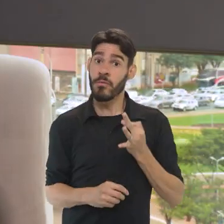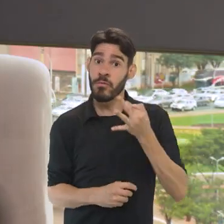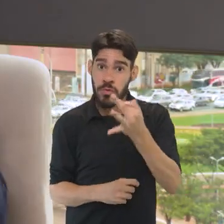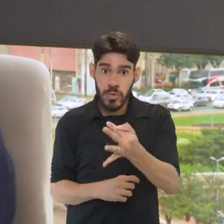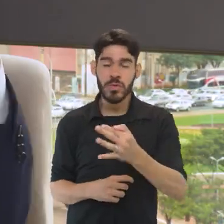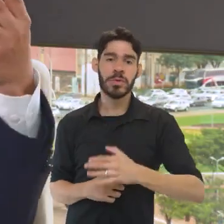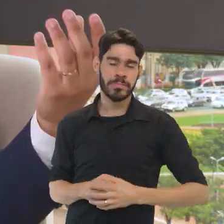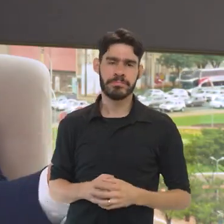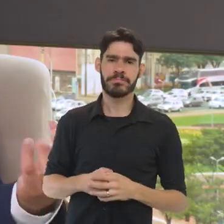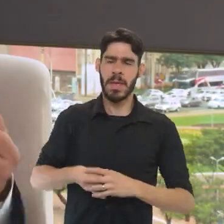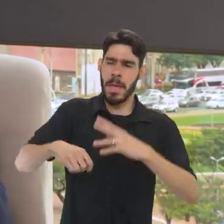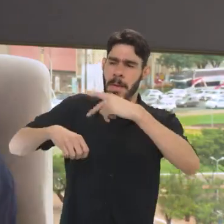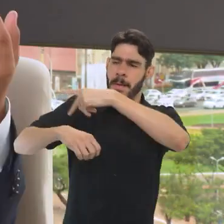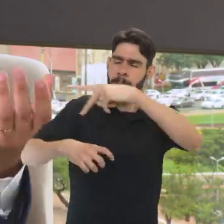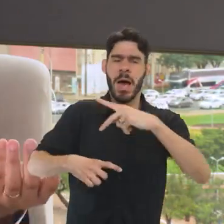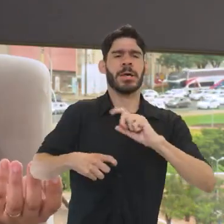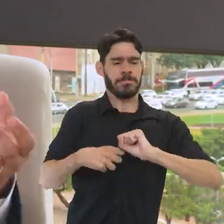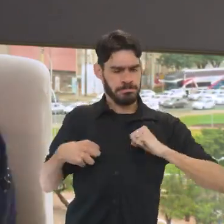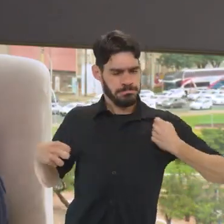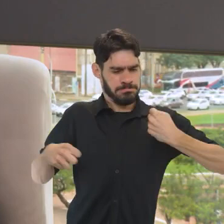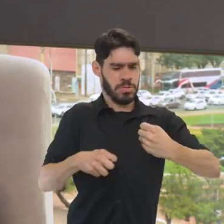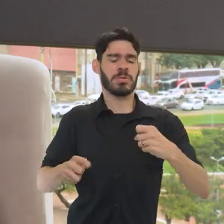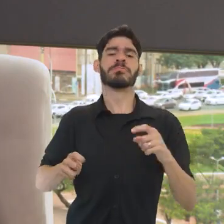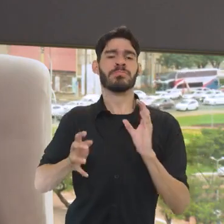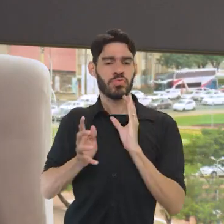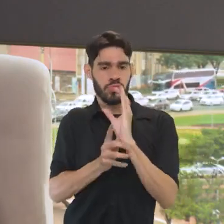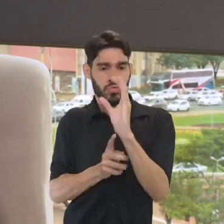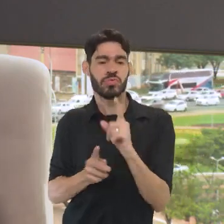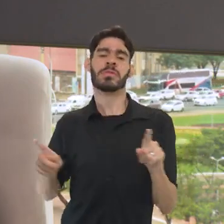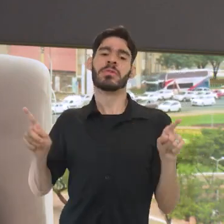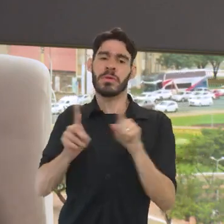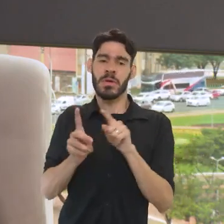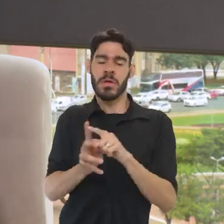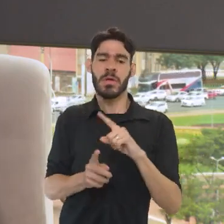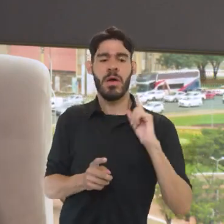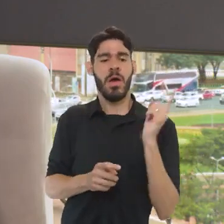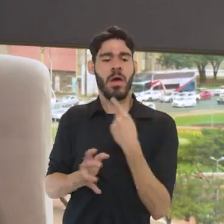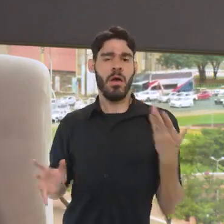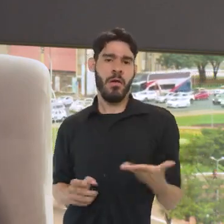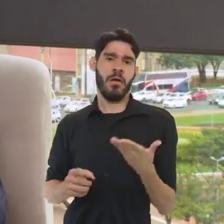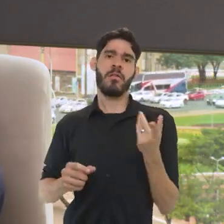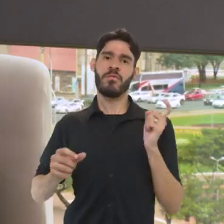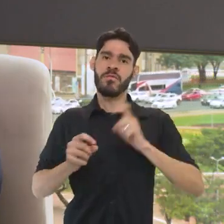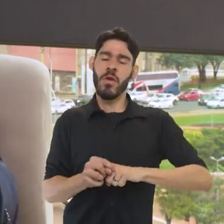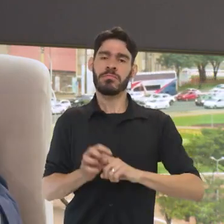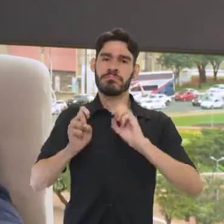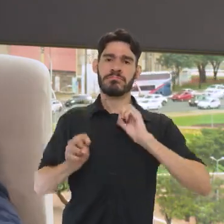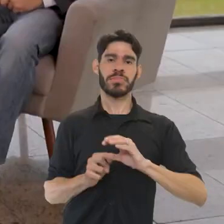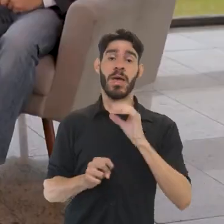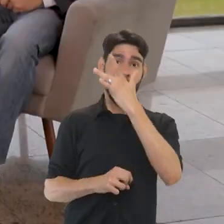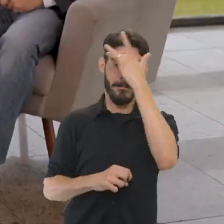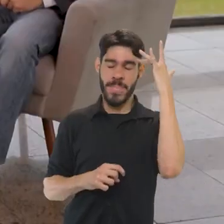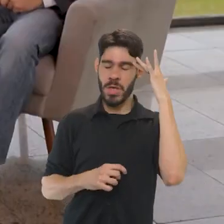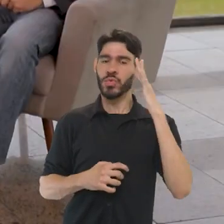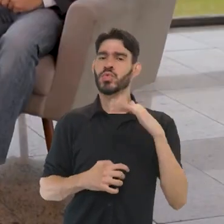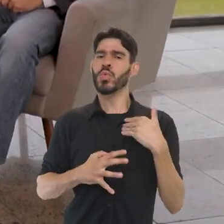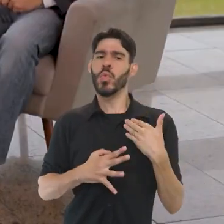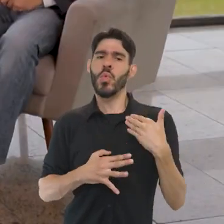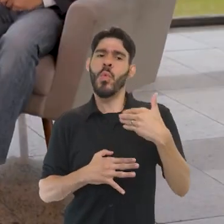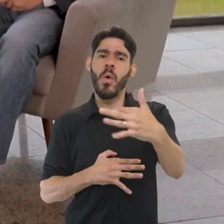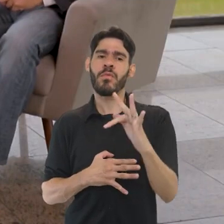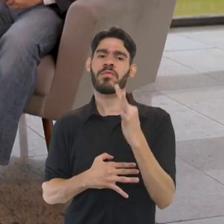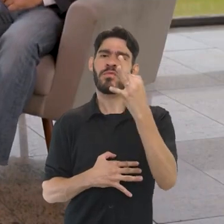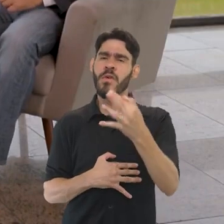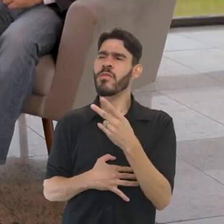futuro. Como alguns países investem muito forte, a gente também agora volta a investir na política de memória, para educar as pessoas naquilo que vem pela